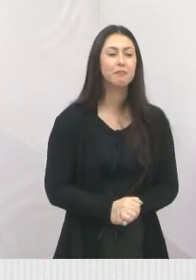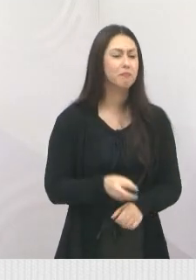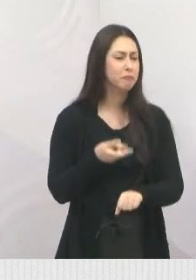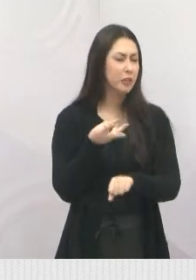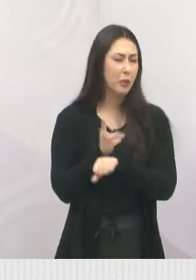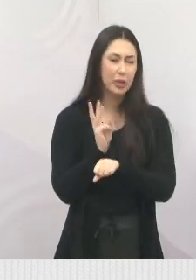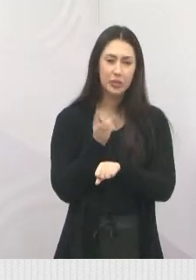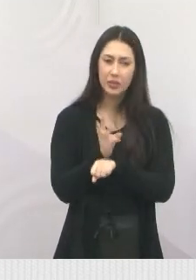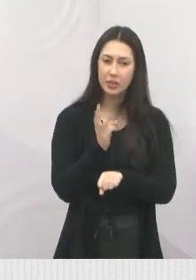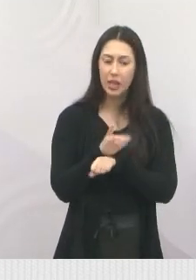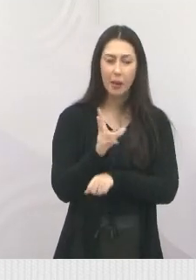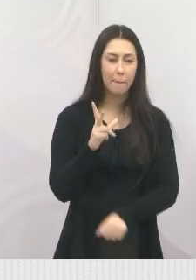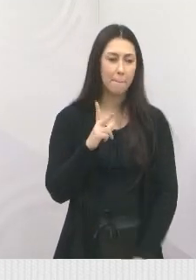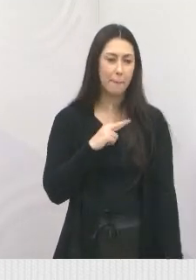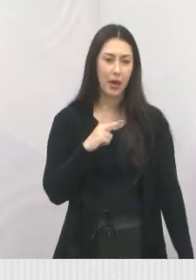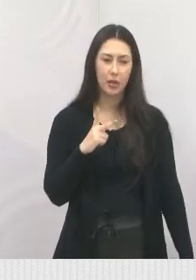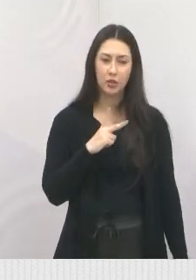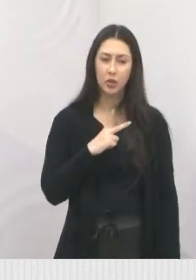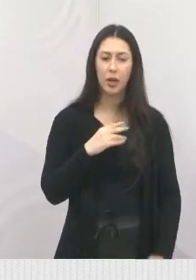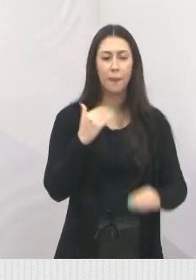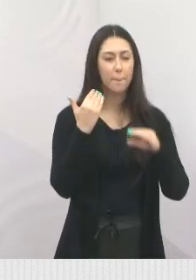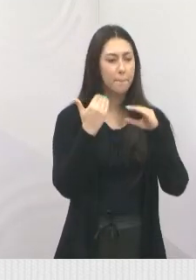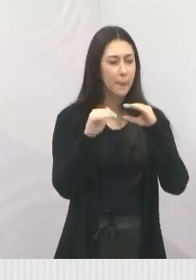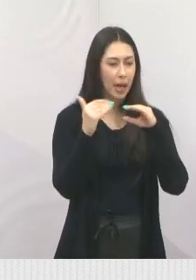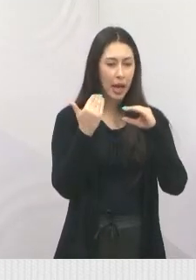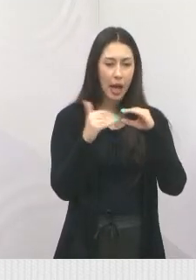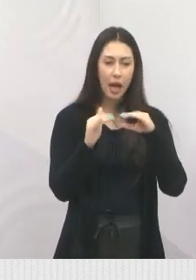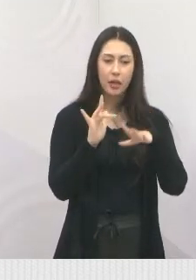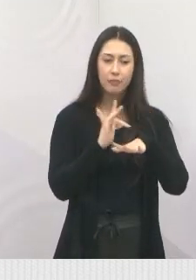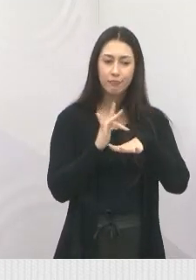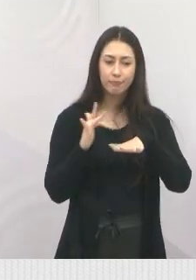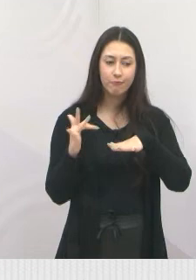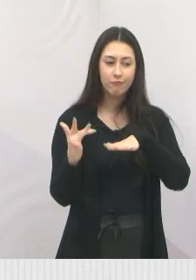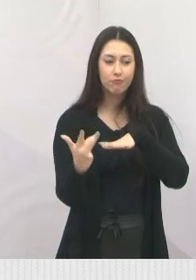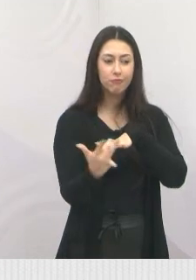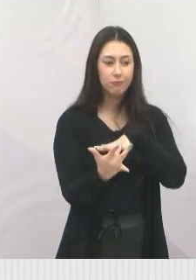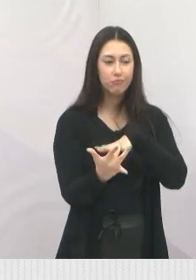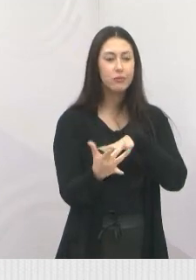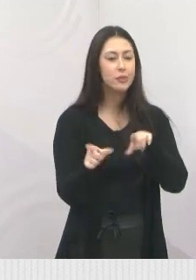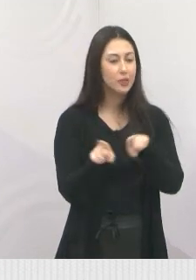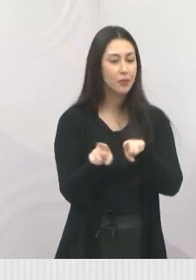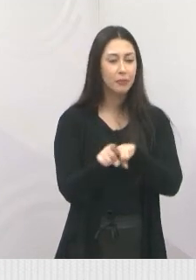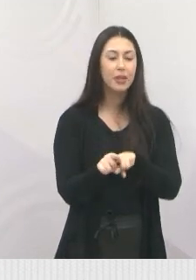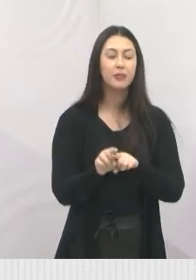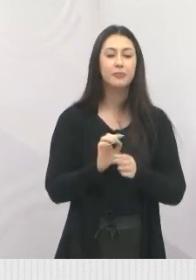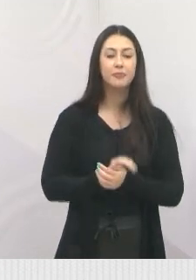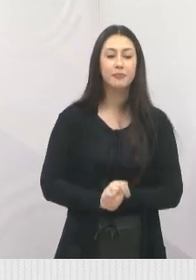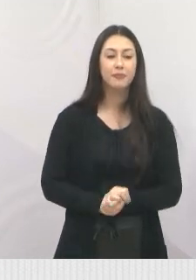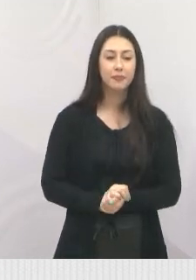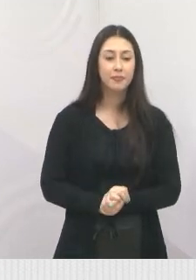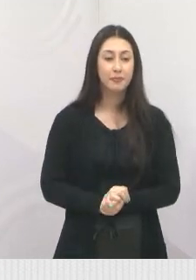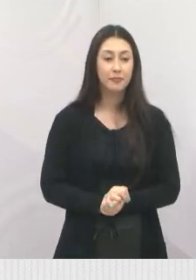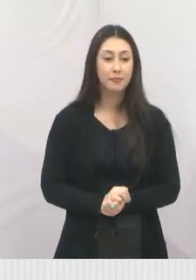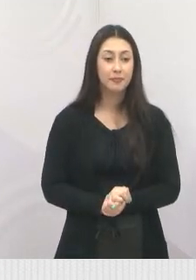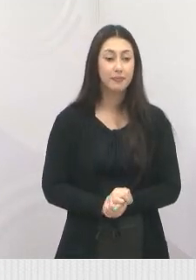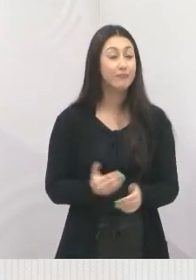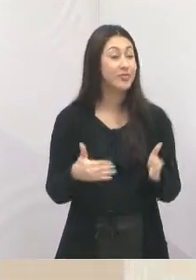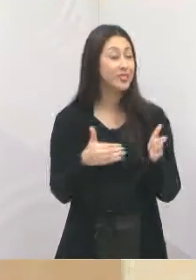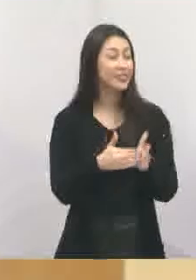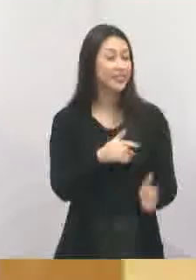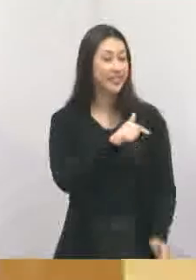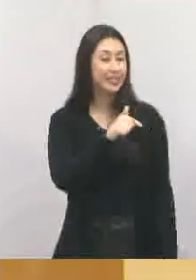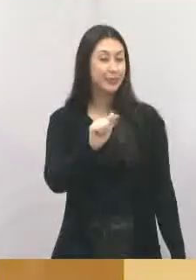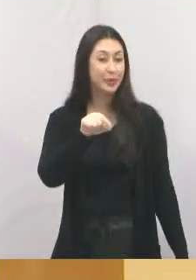o WhatsApp, que é o meu particular, os e-mails, as redes sociais, nas quais você pode nos encontrar. Até a semana que